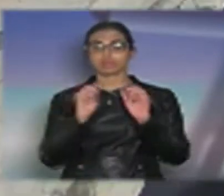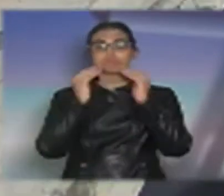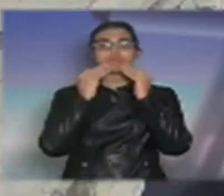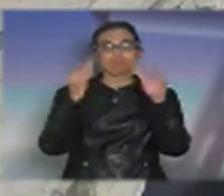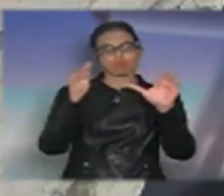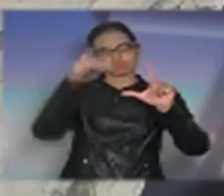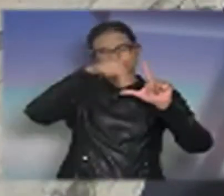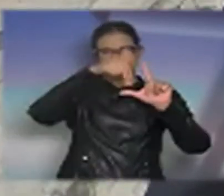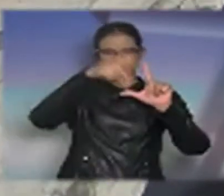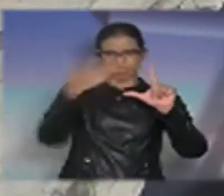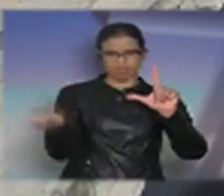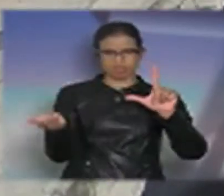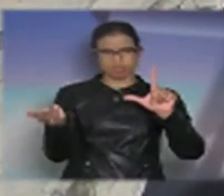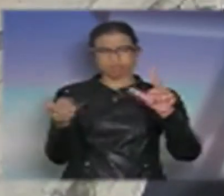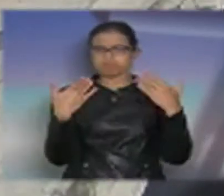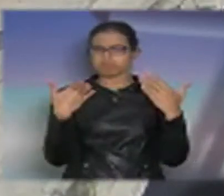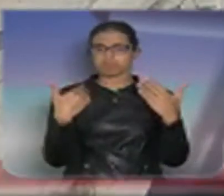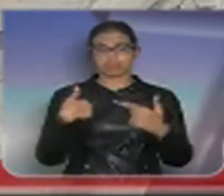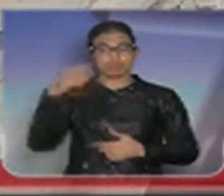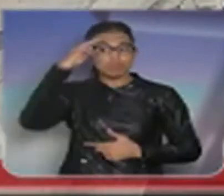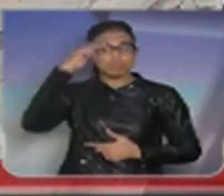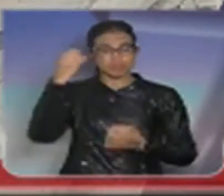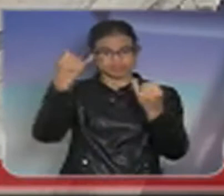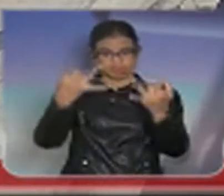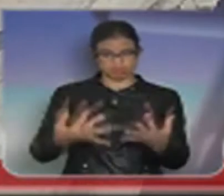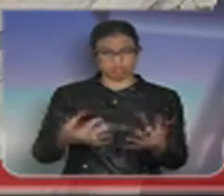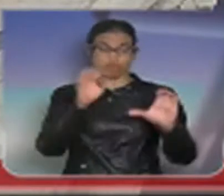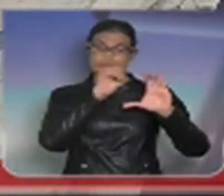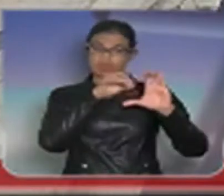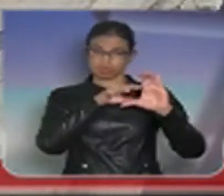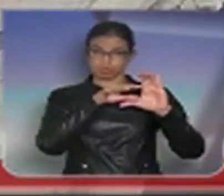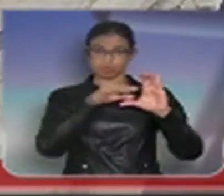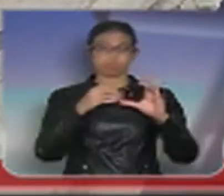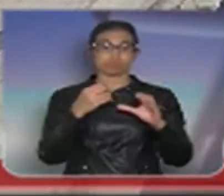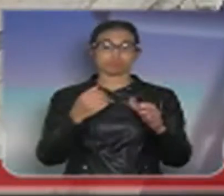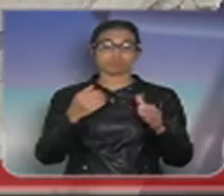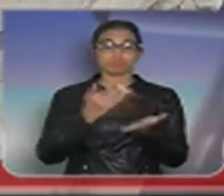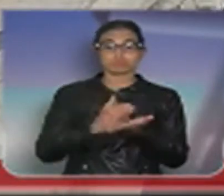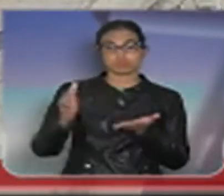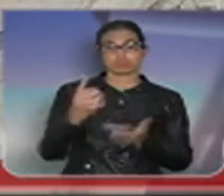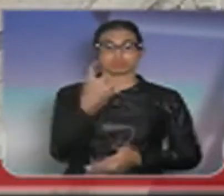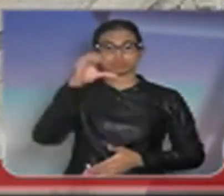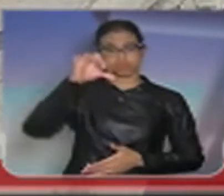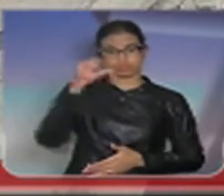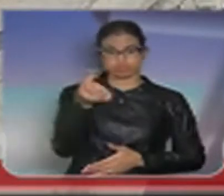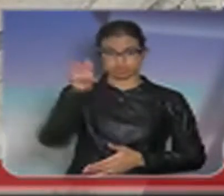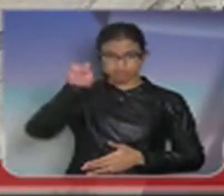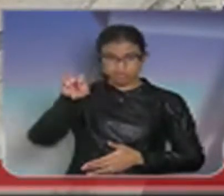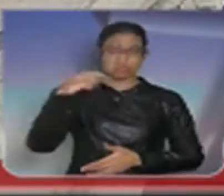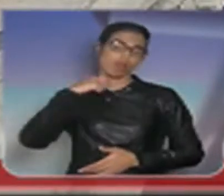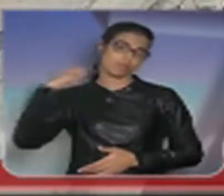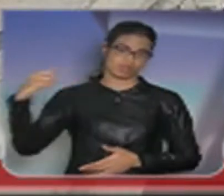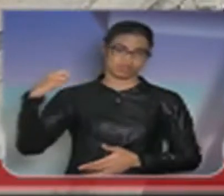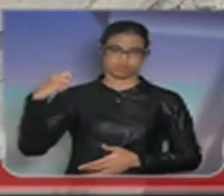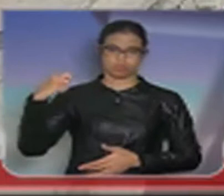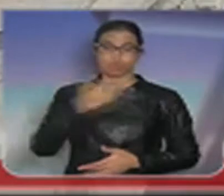assim naqueles dias, etc., eu queria lembrar a todos aqui que essa Rede Globo foi criada em abril de 1965, praticamente um ano depois